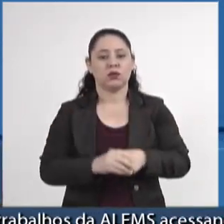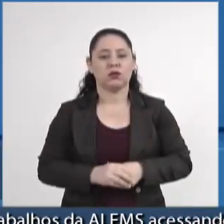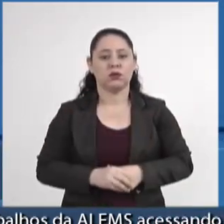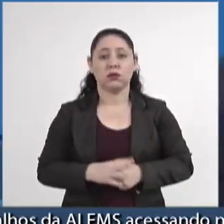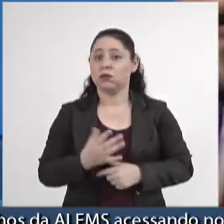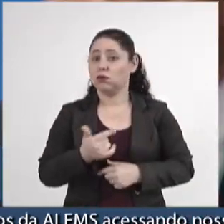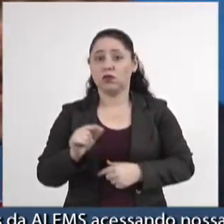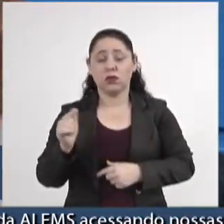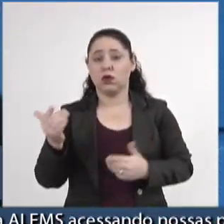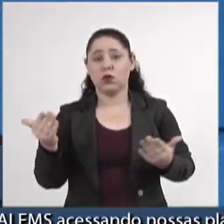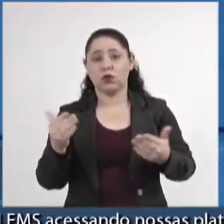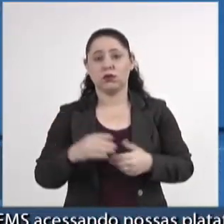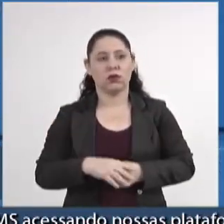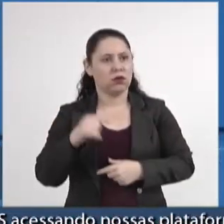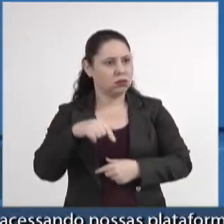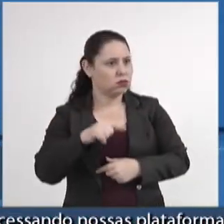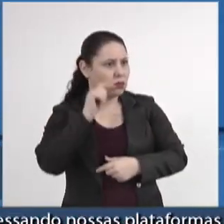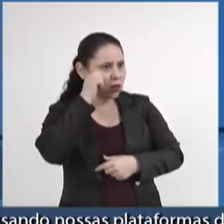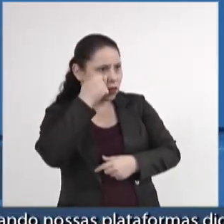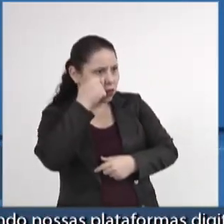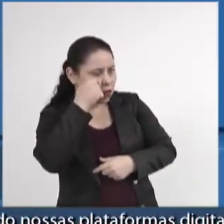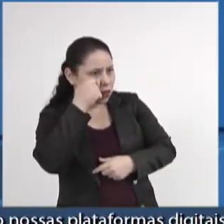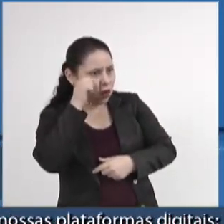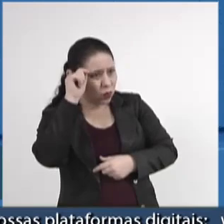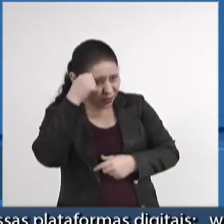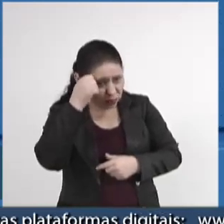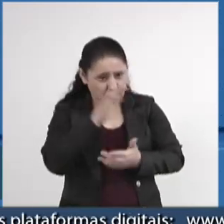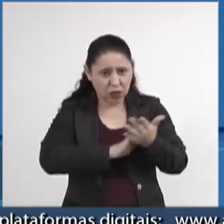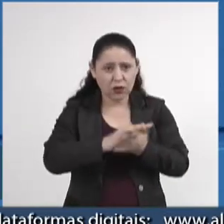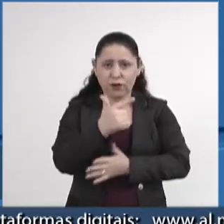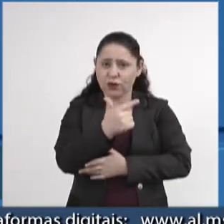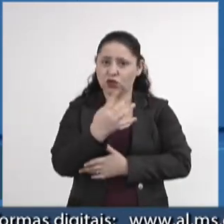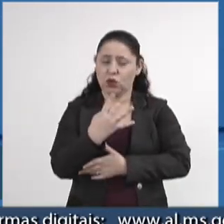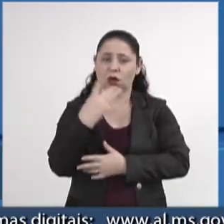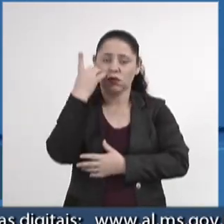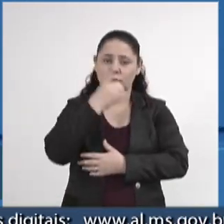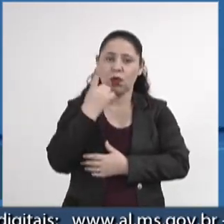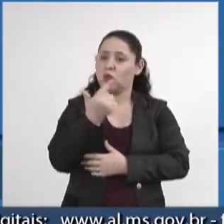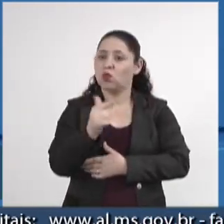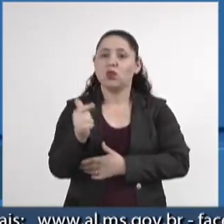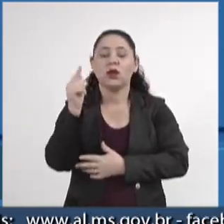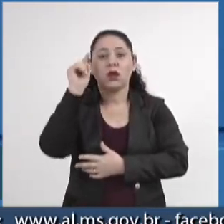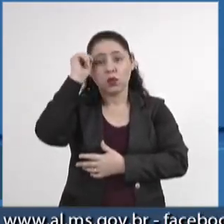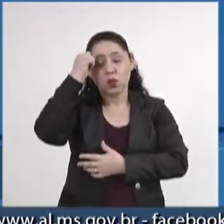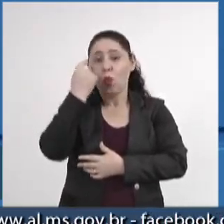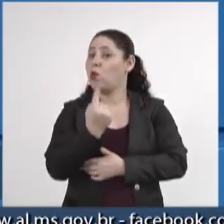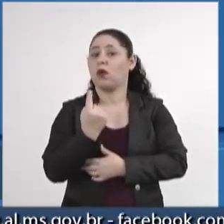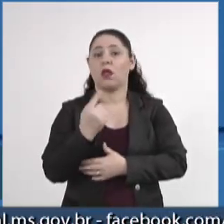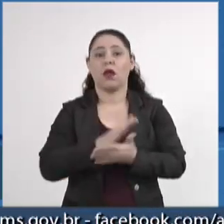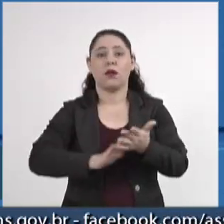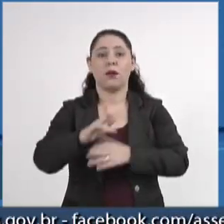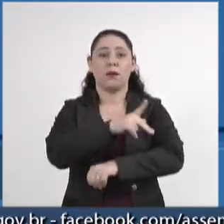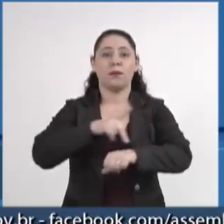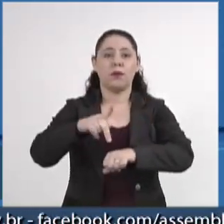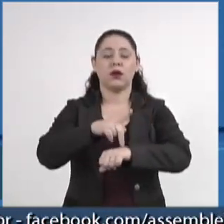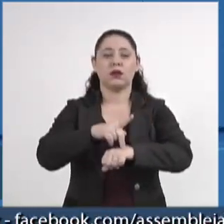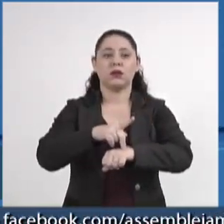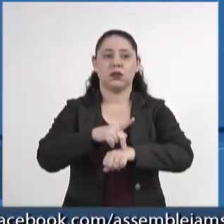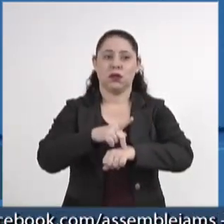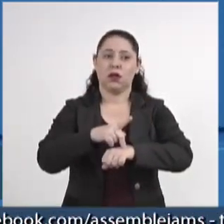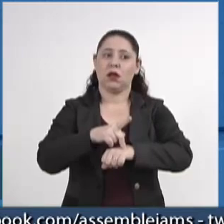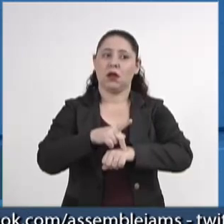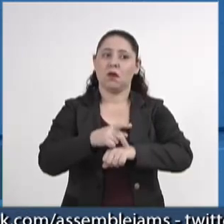nós não temos. Tem um negro aqui dentro da Assembleia, de 24 integrantes. Nós não temos no país, são